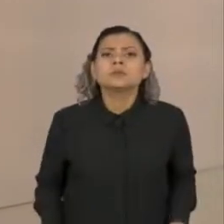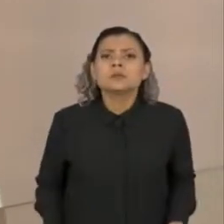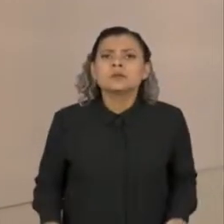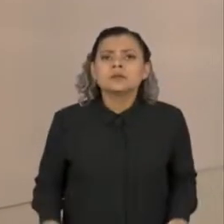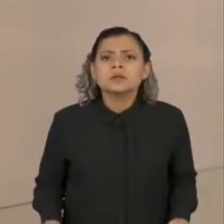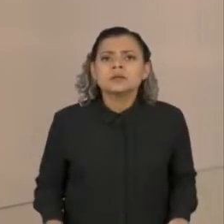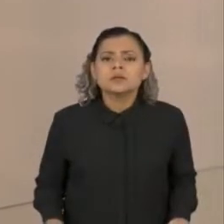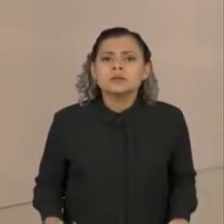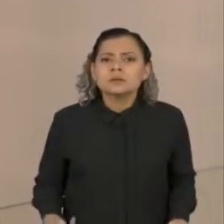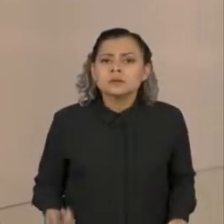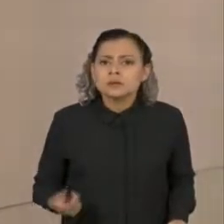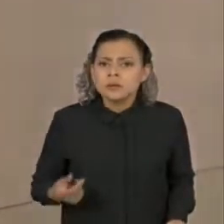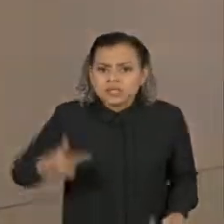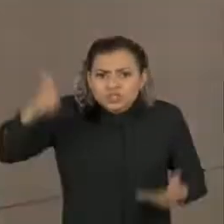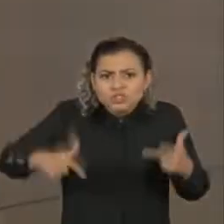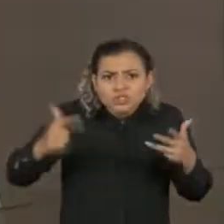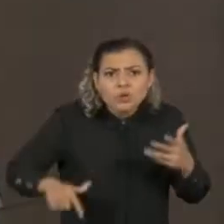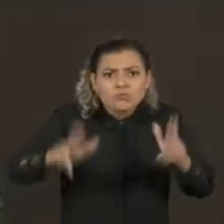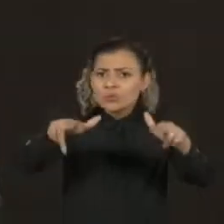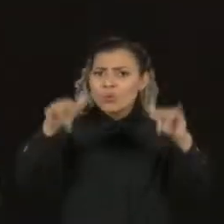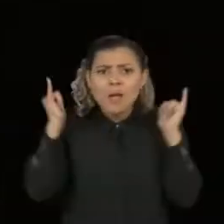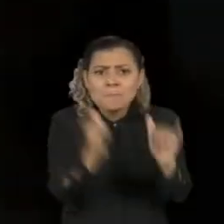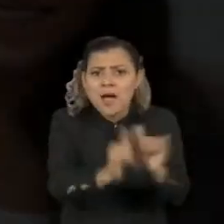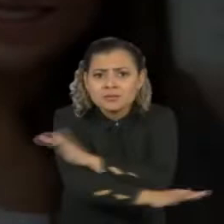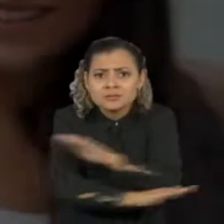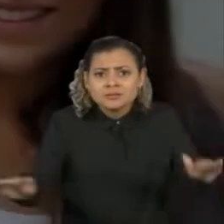E para que isso não se repita mais?